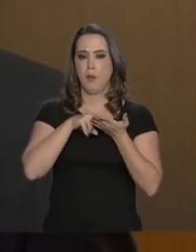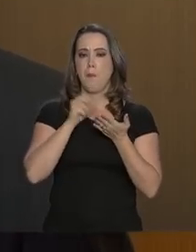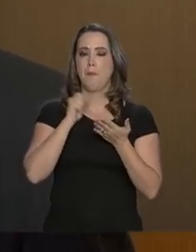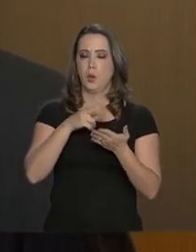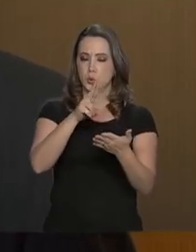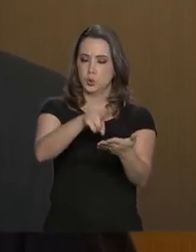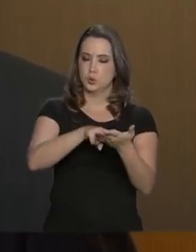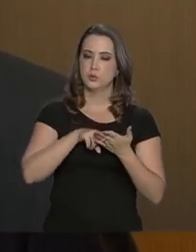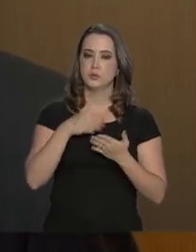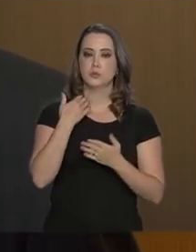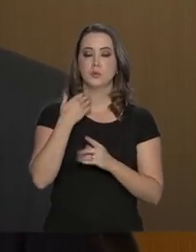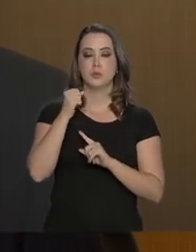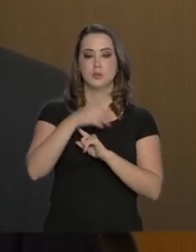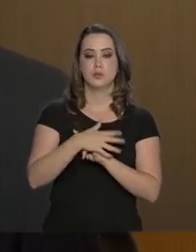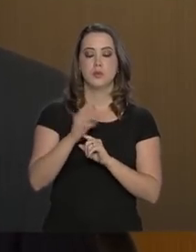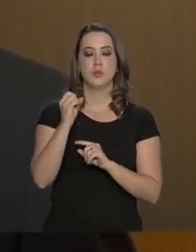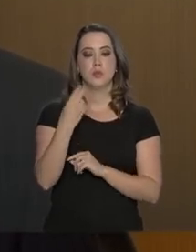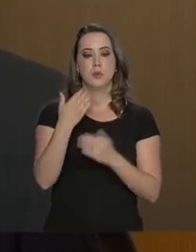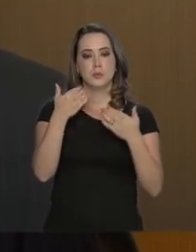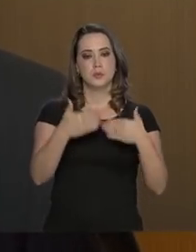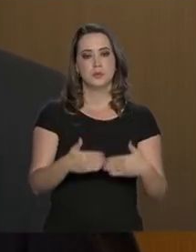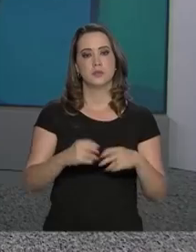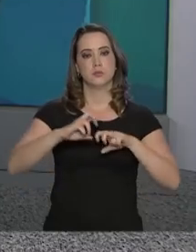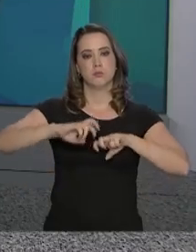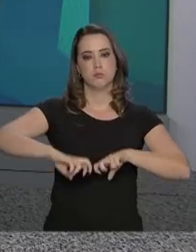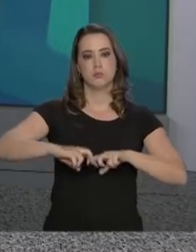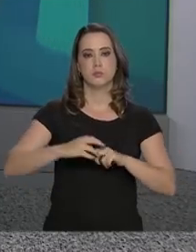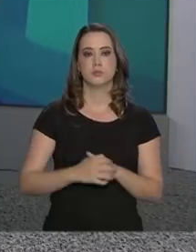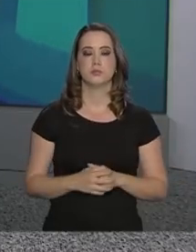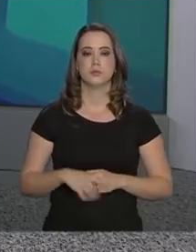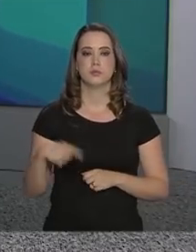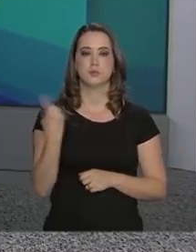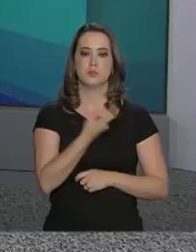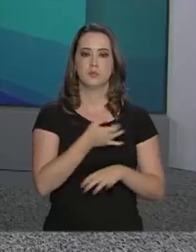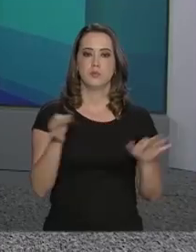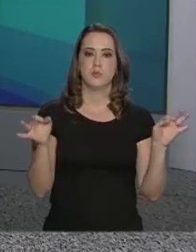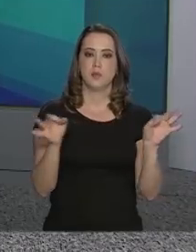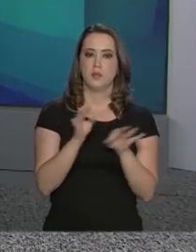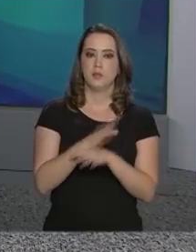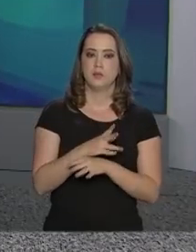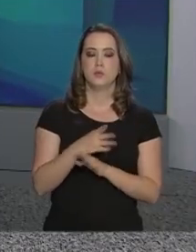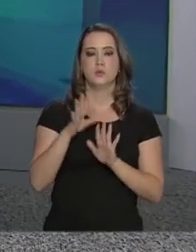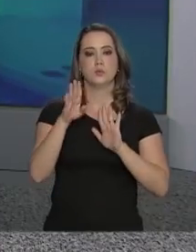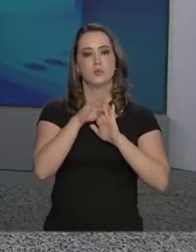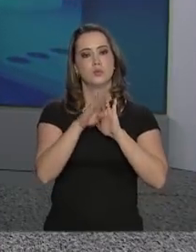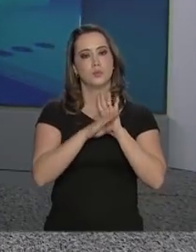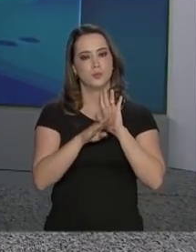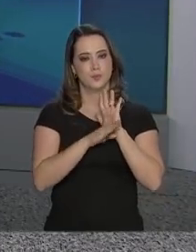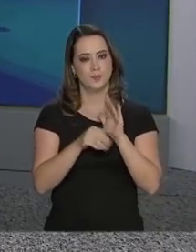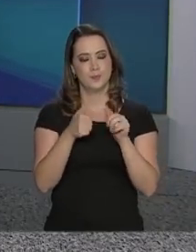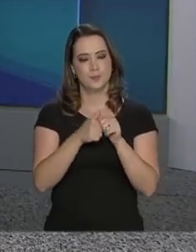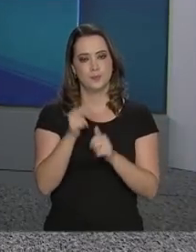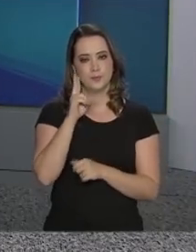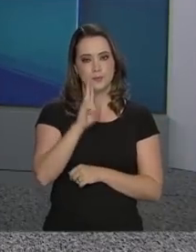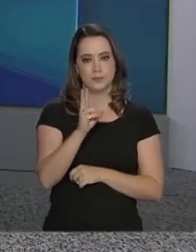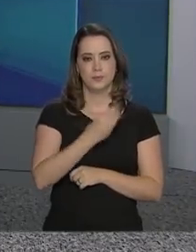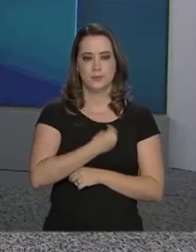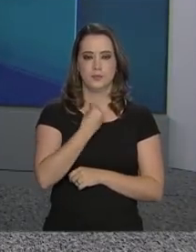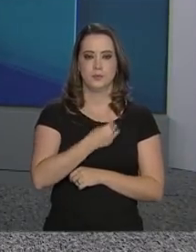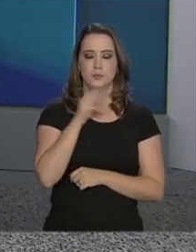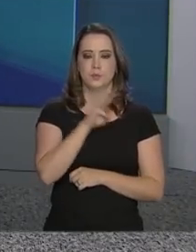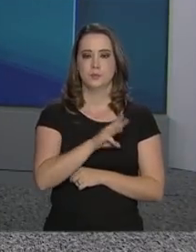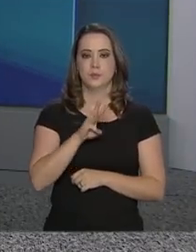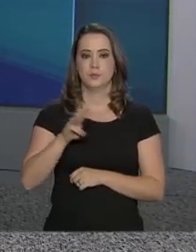pode mandar para o Banco Central, ou presencialmente. Nós ficamos por aqui, mas toda a nossa programação você